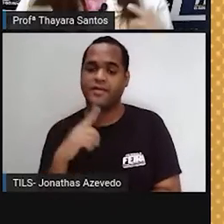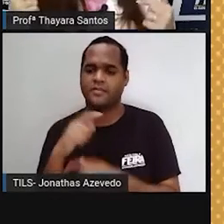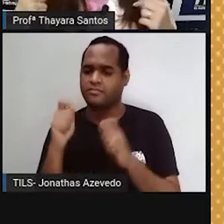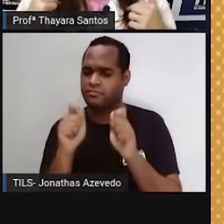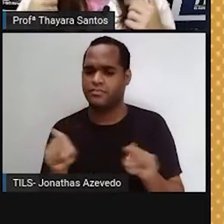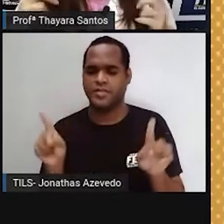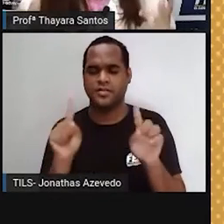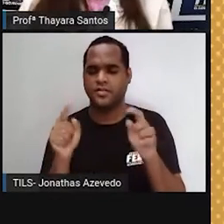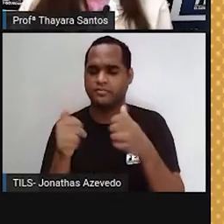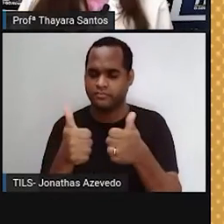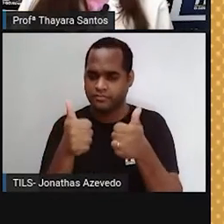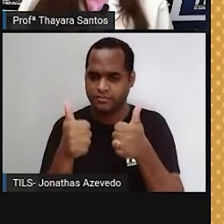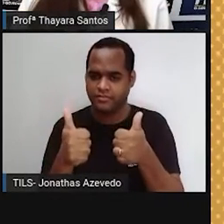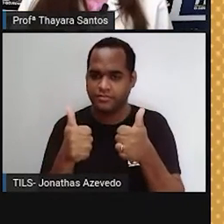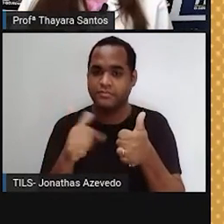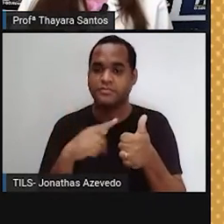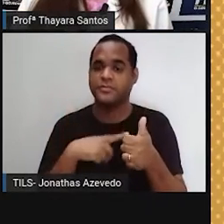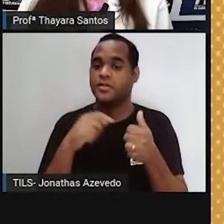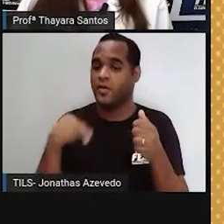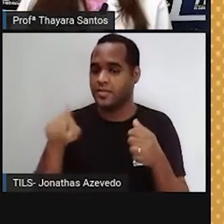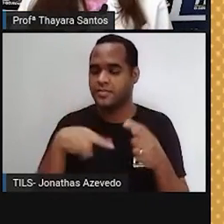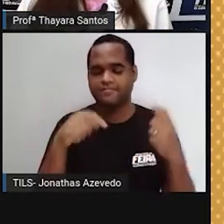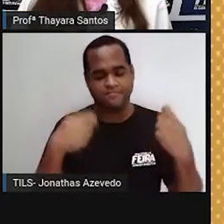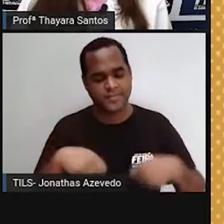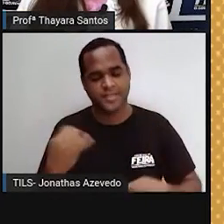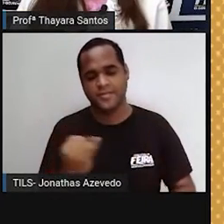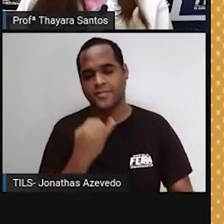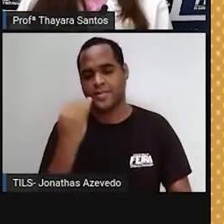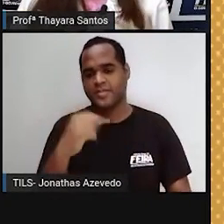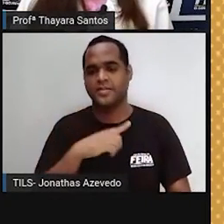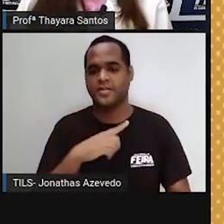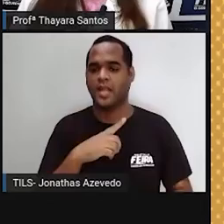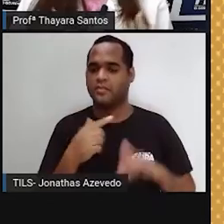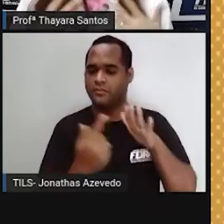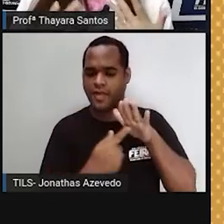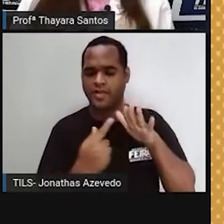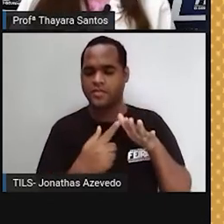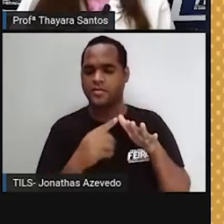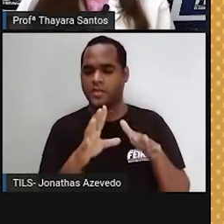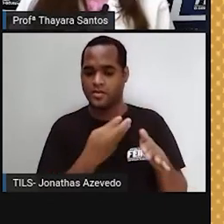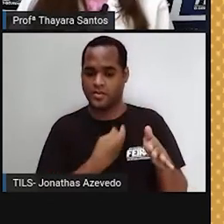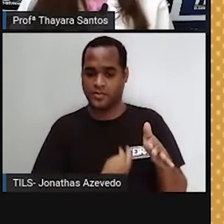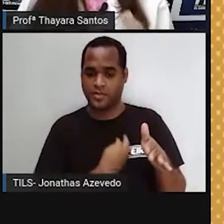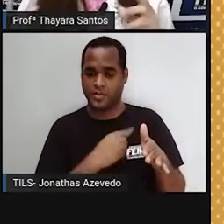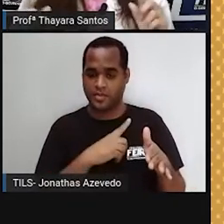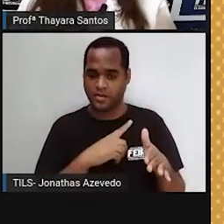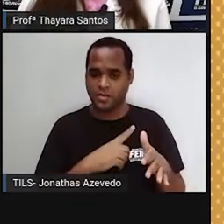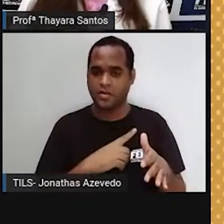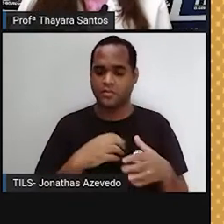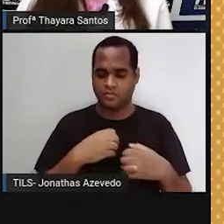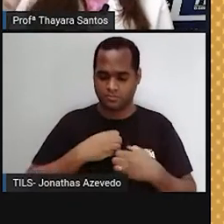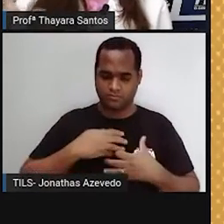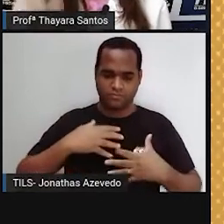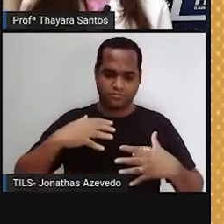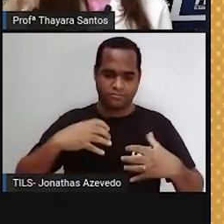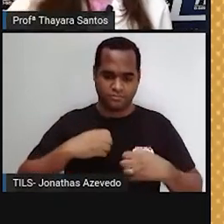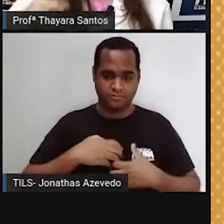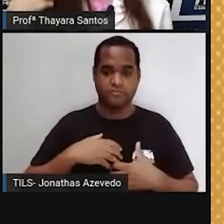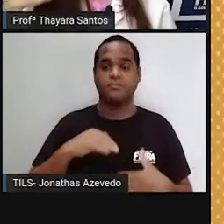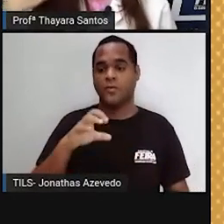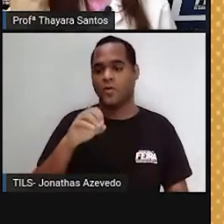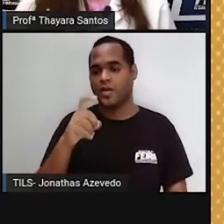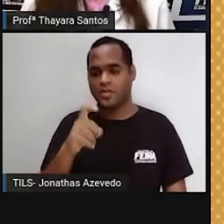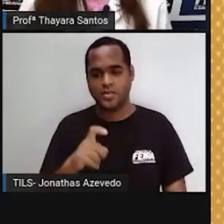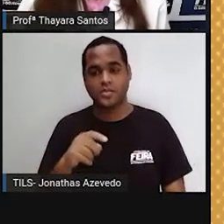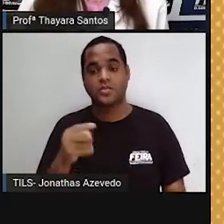oxigênio, mas nós precisamos muito dele, desse gás. A gente não sobrevive sem oxigênio. Então, o oxigênio